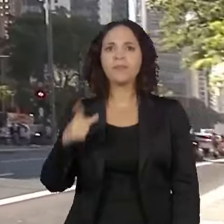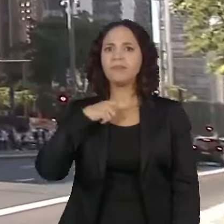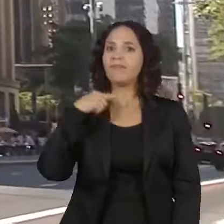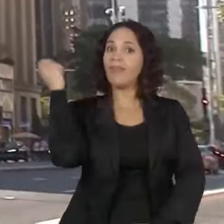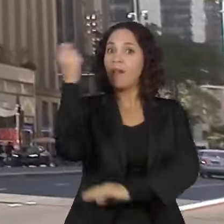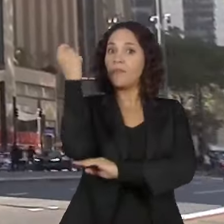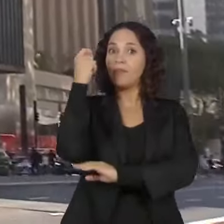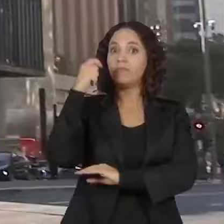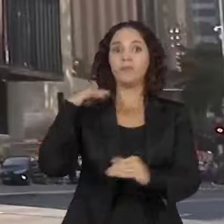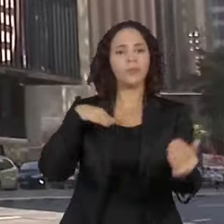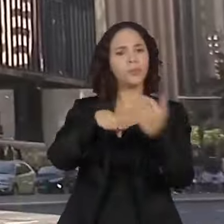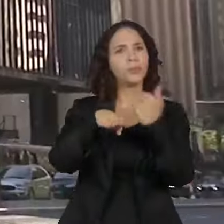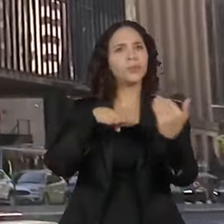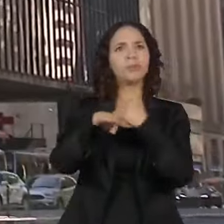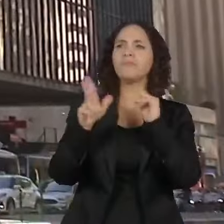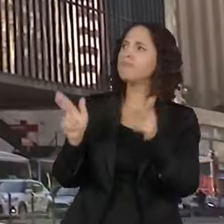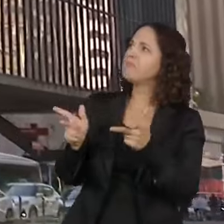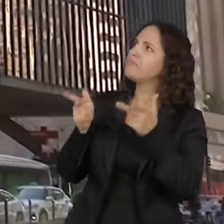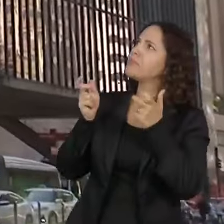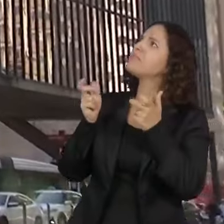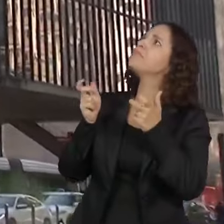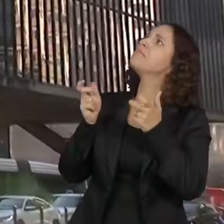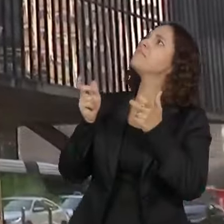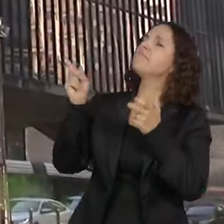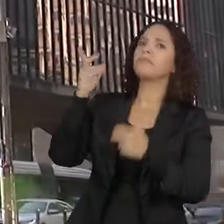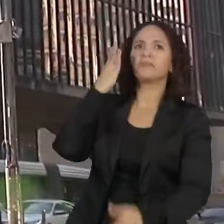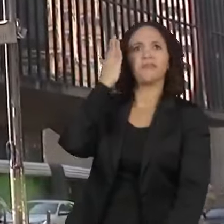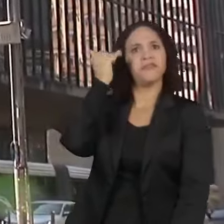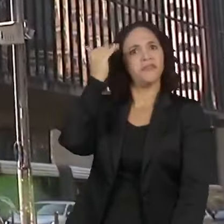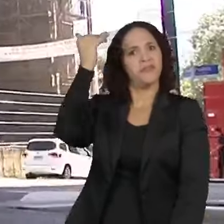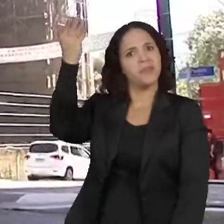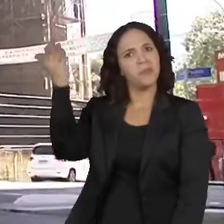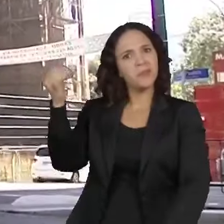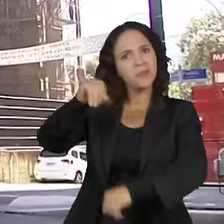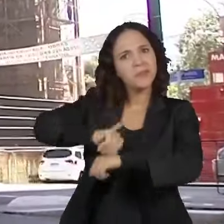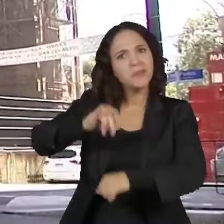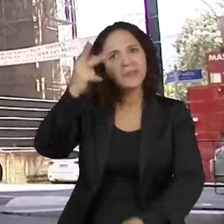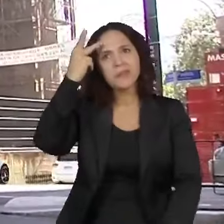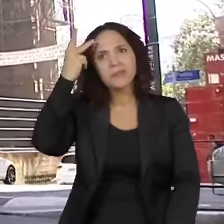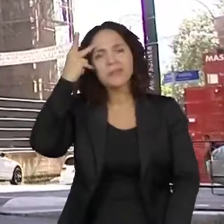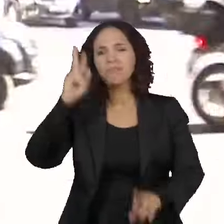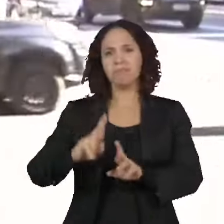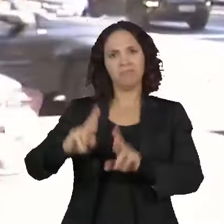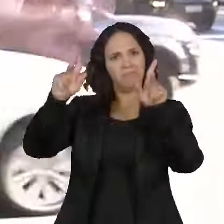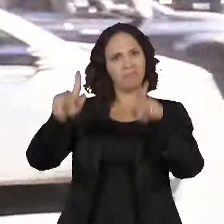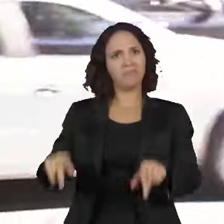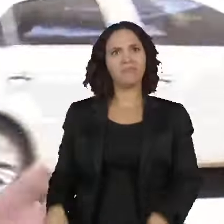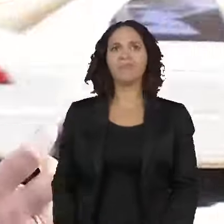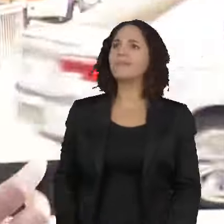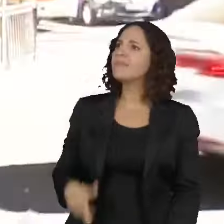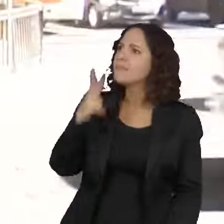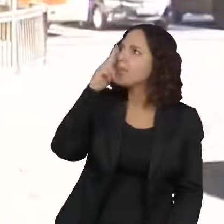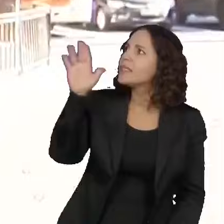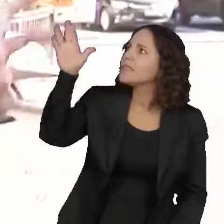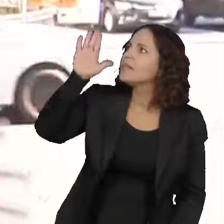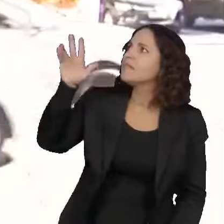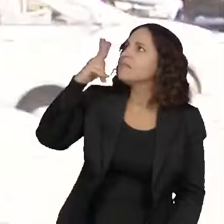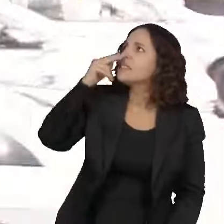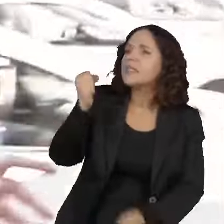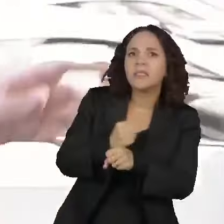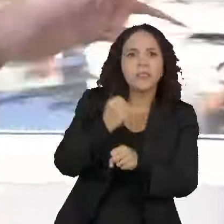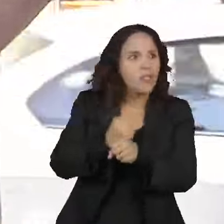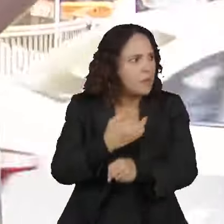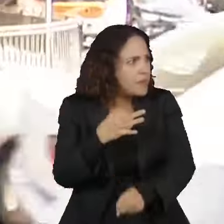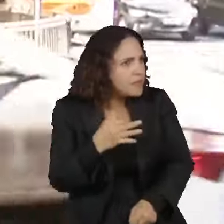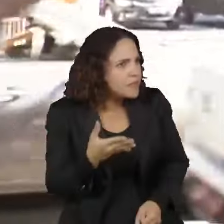Avenida Paulista consegue notar que um dos principais cartões postais da capital está diferente. Aparentemente está tendo reformas por aqui,